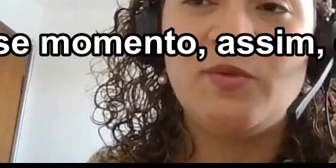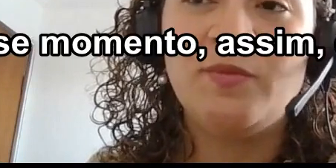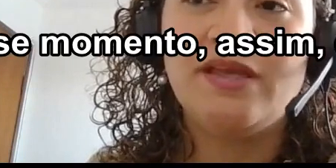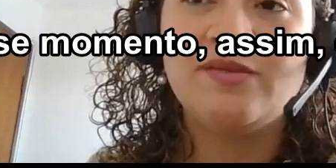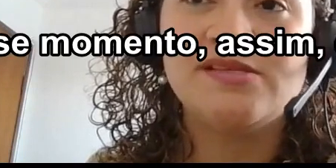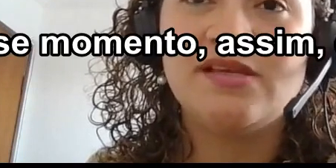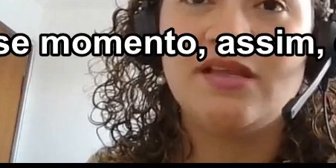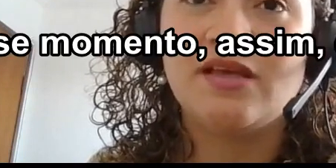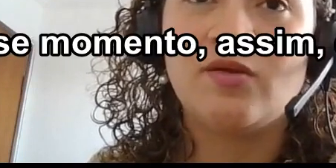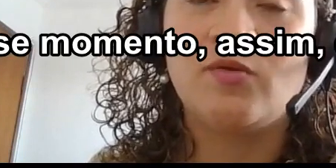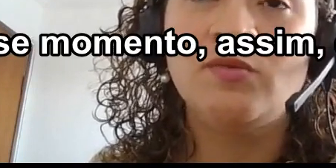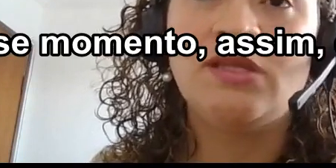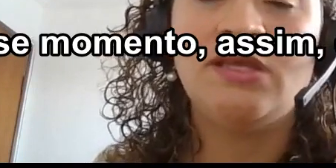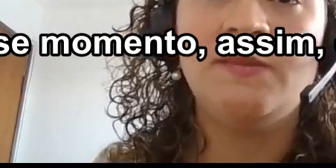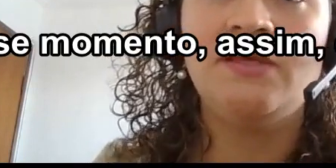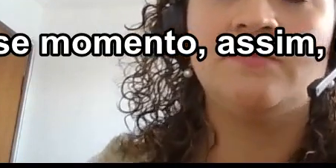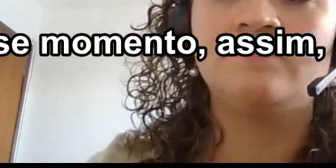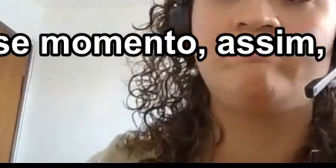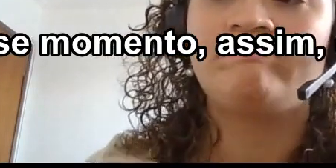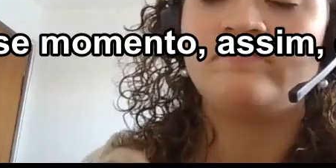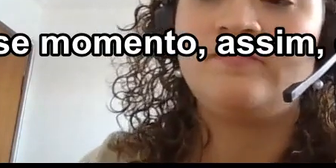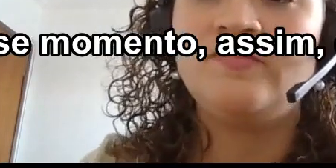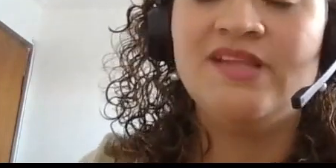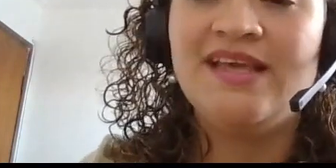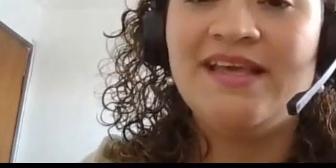Nesse momento, assim, com o time,